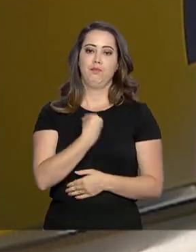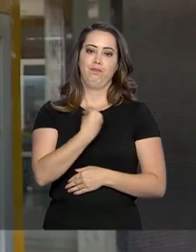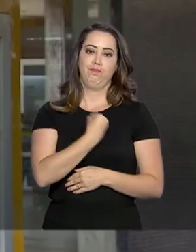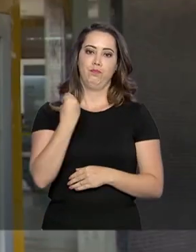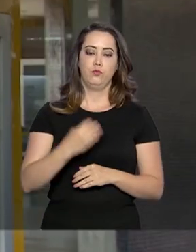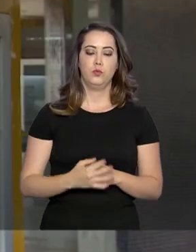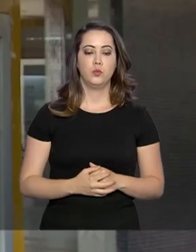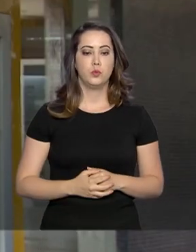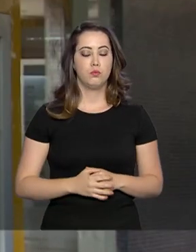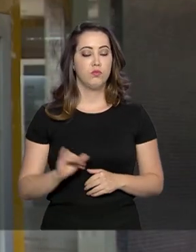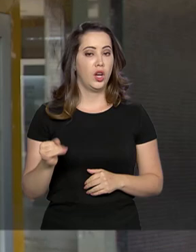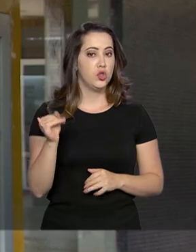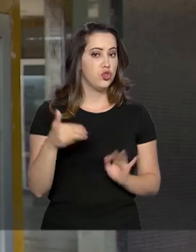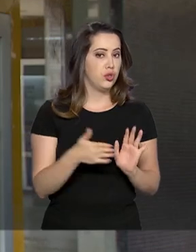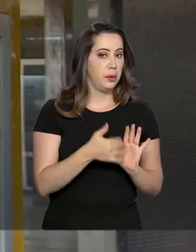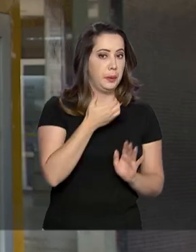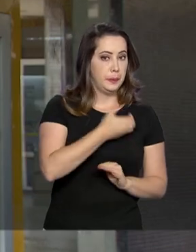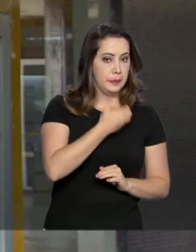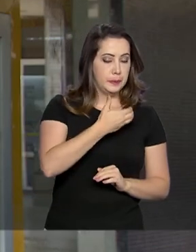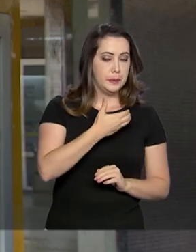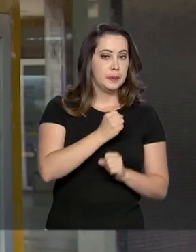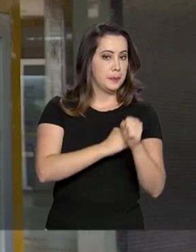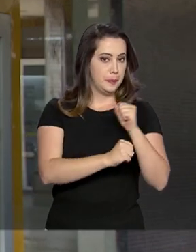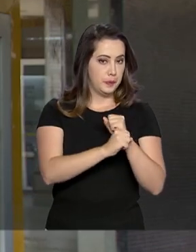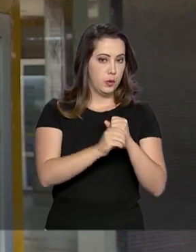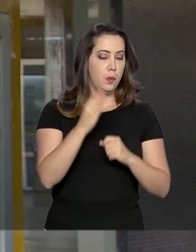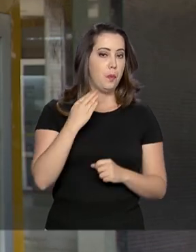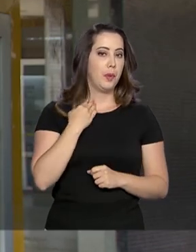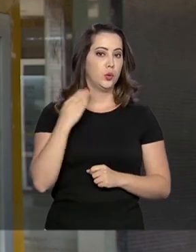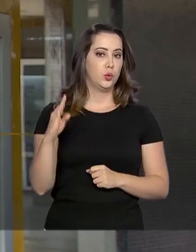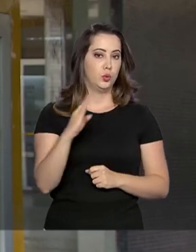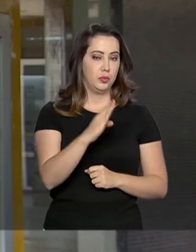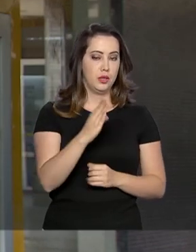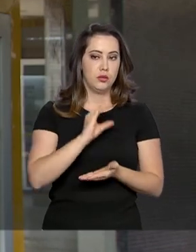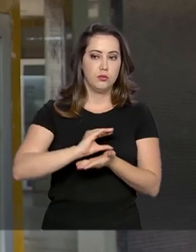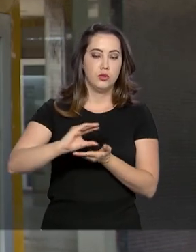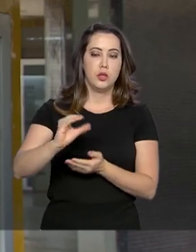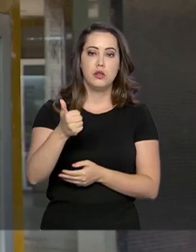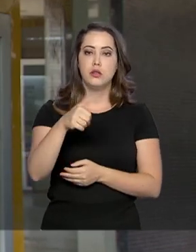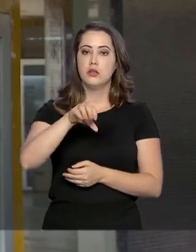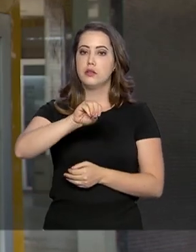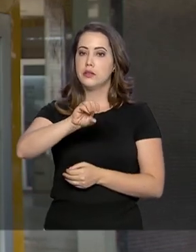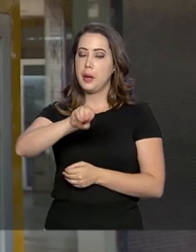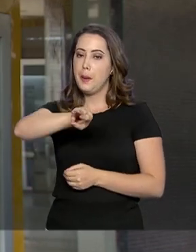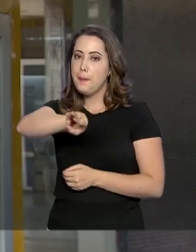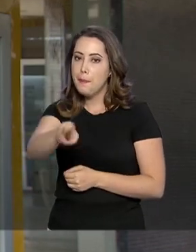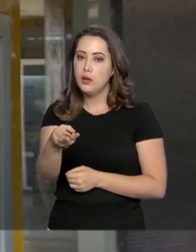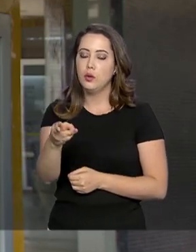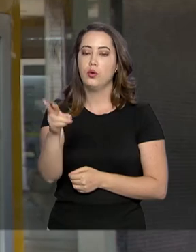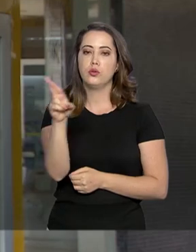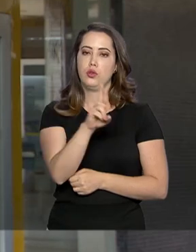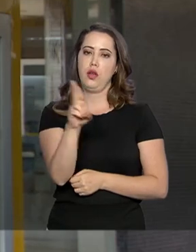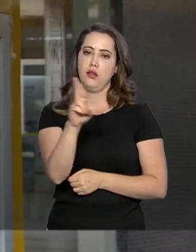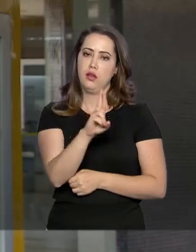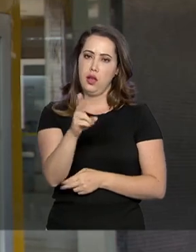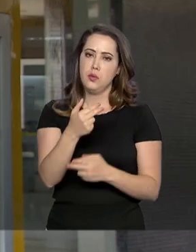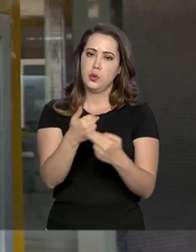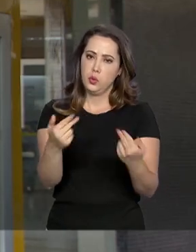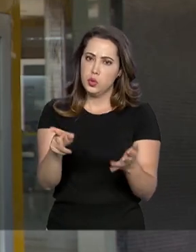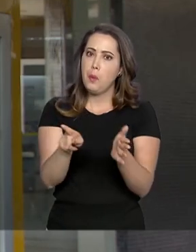vida. De janeiro a dezembro do ano passado, o Banco do Brasil desembolsou 100 milhões de reais para financiar itens de